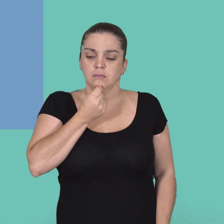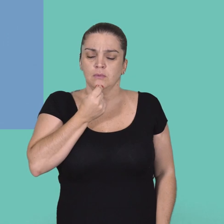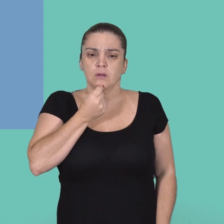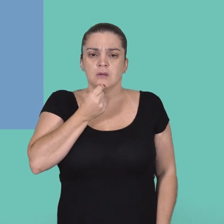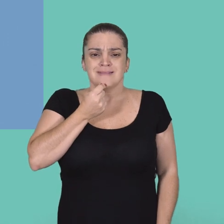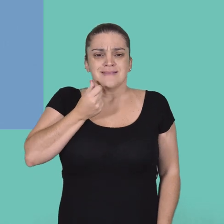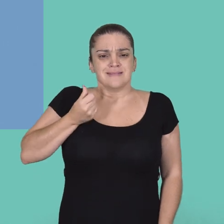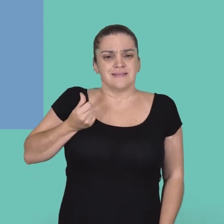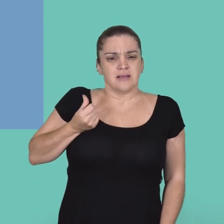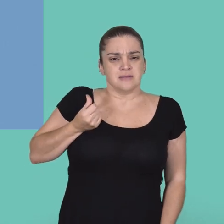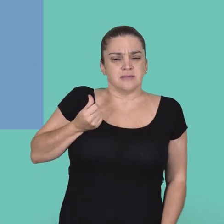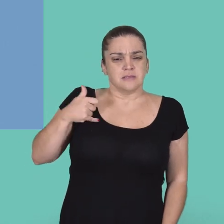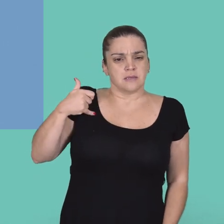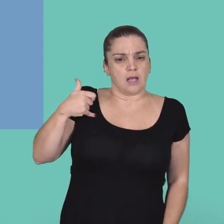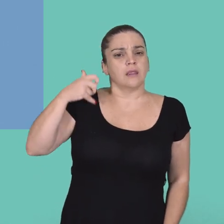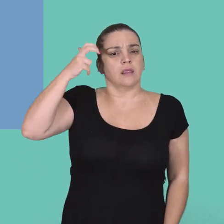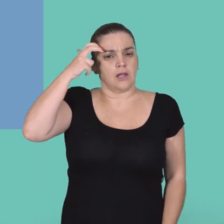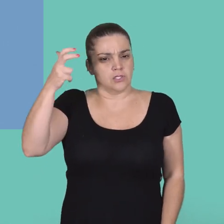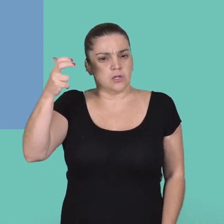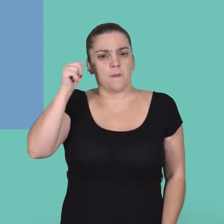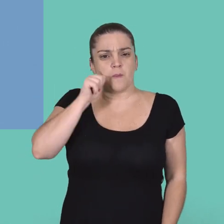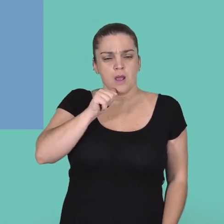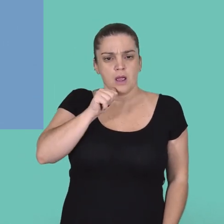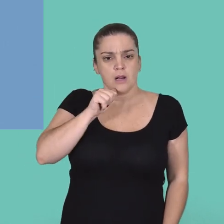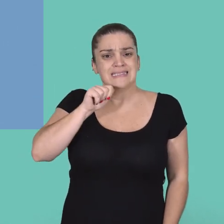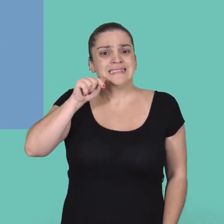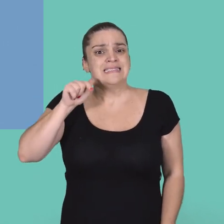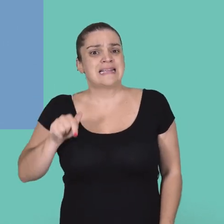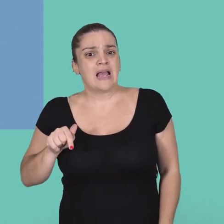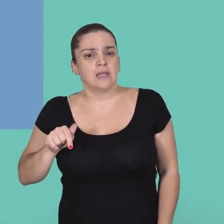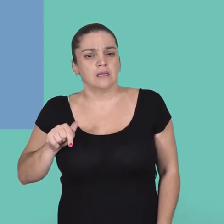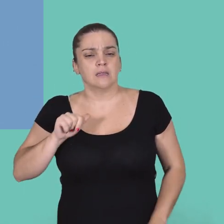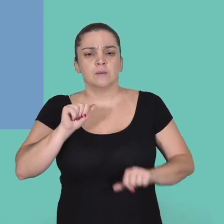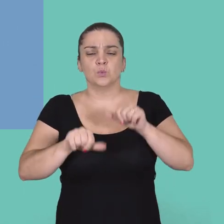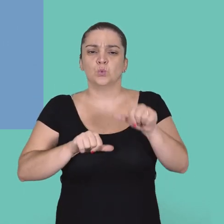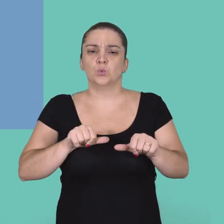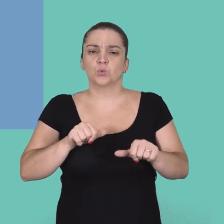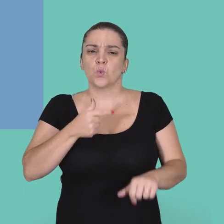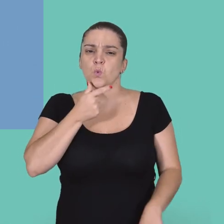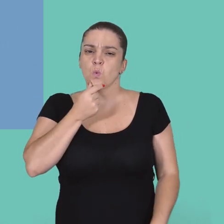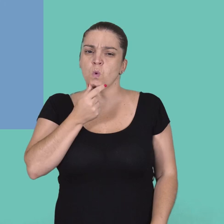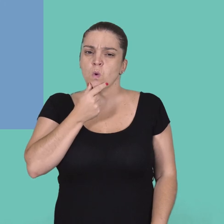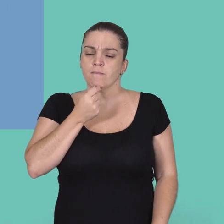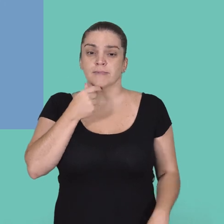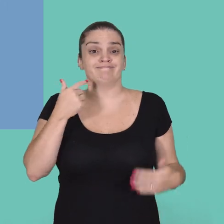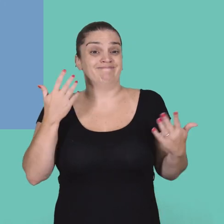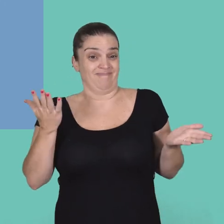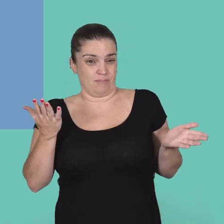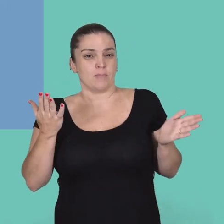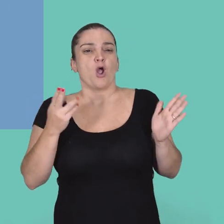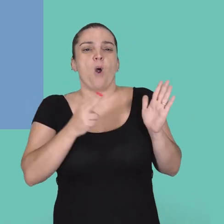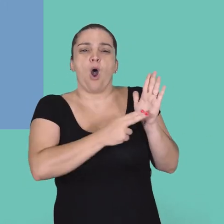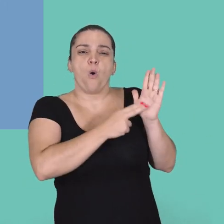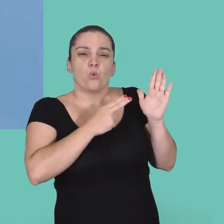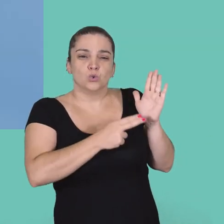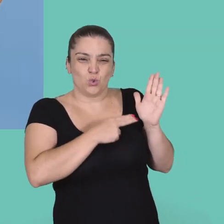Então, aos sete anos, as meninas pensam que mulheres não são inteligentes. Então, os autores do estudo, eles